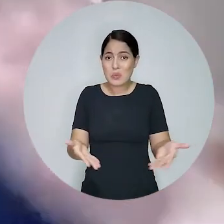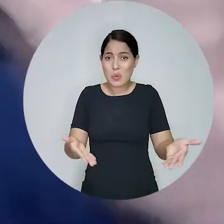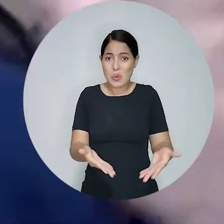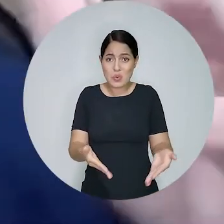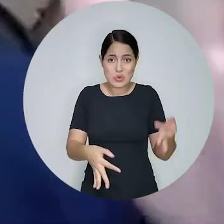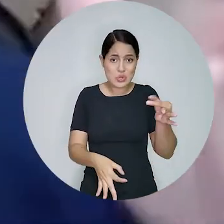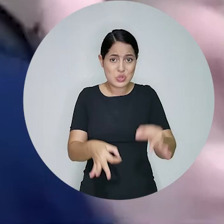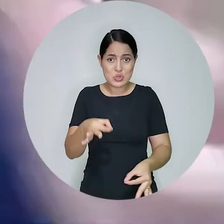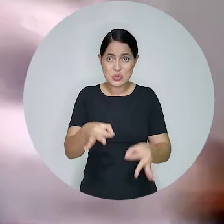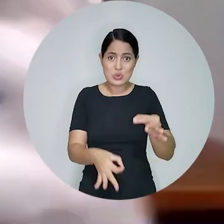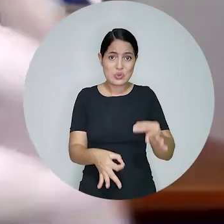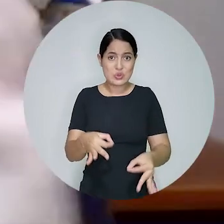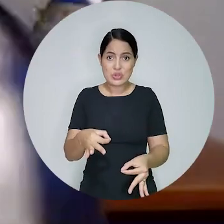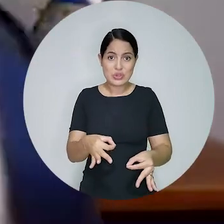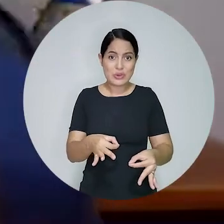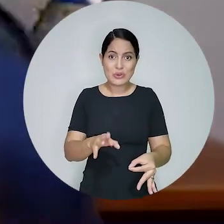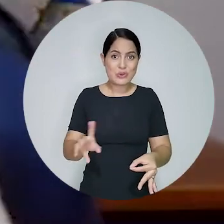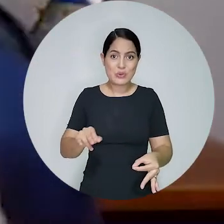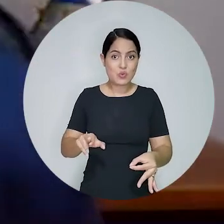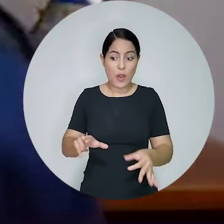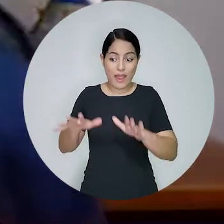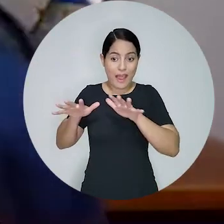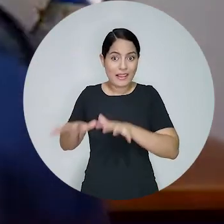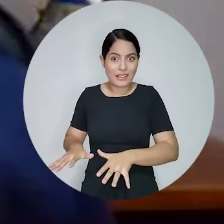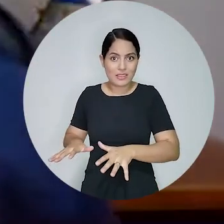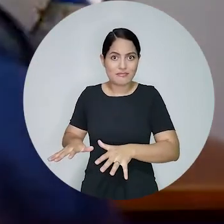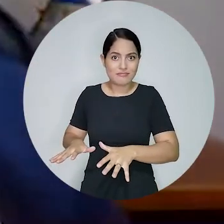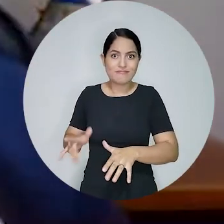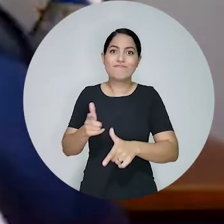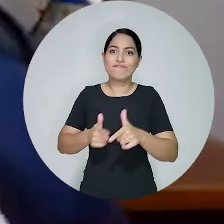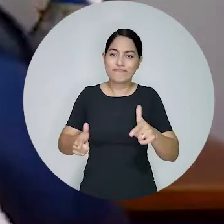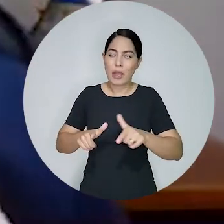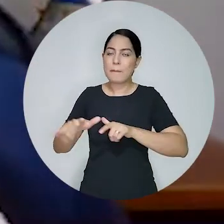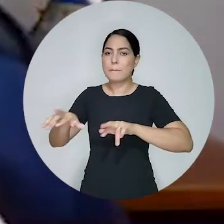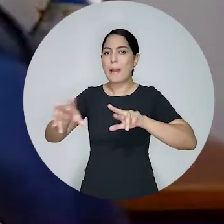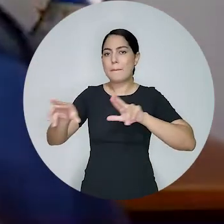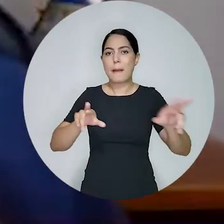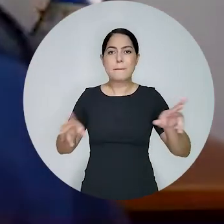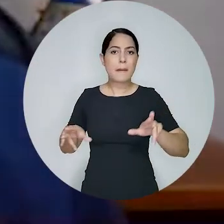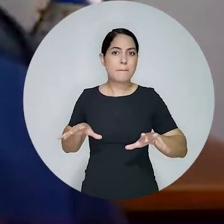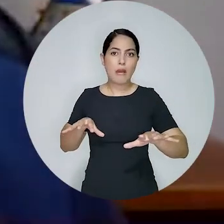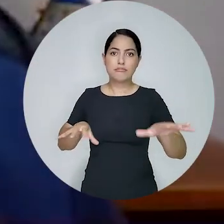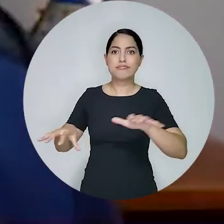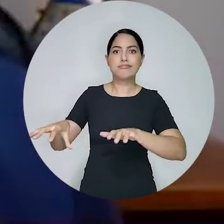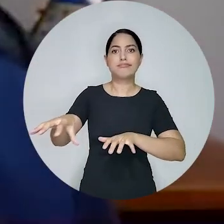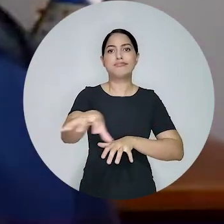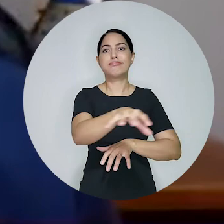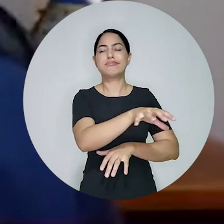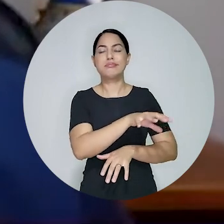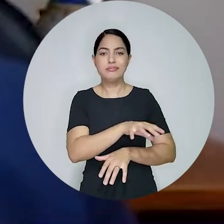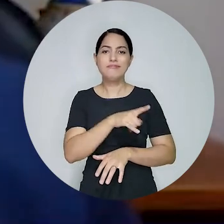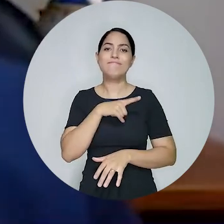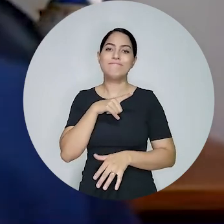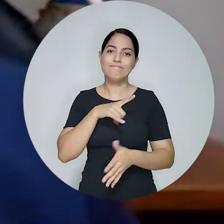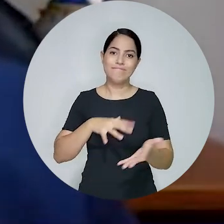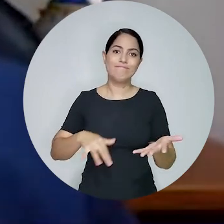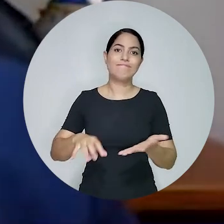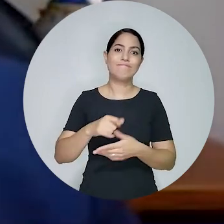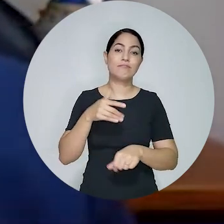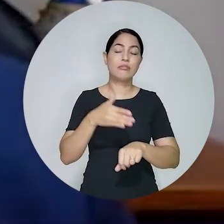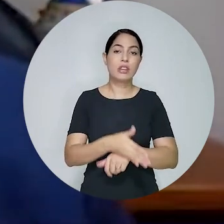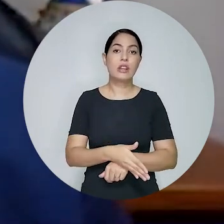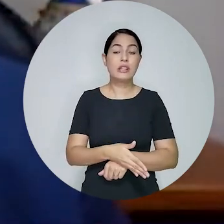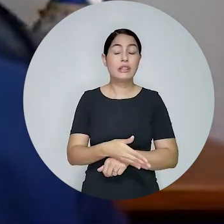relevante, ela não é mais necessariamente algo tangível. Ela é potencialmente intangível.